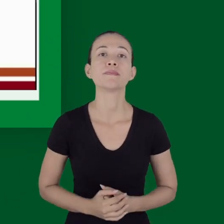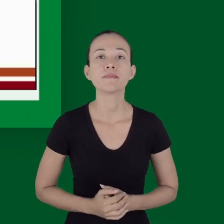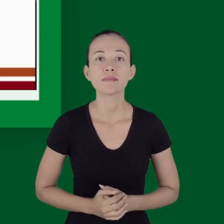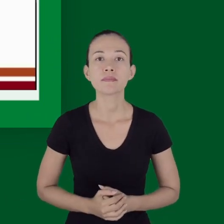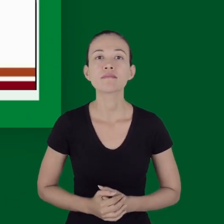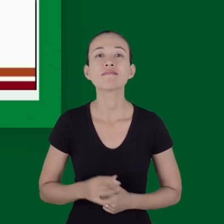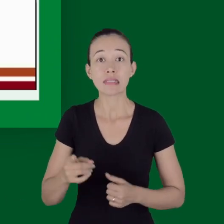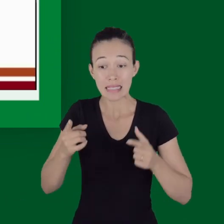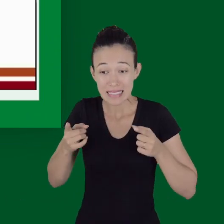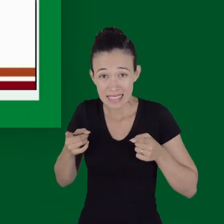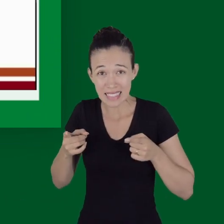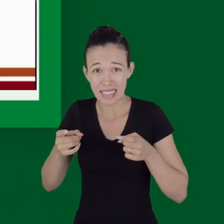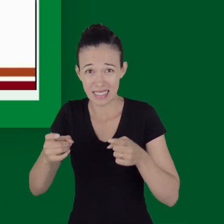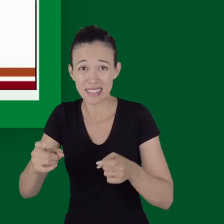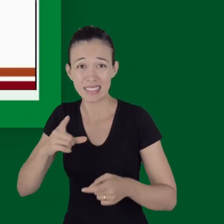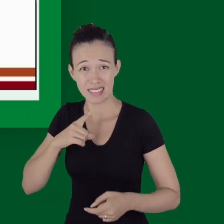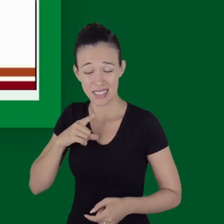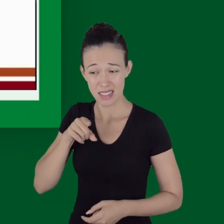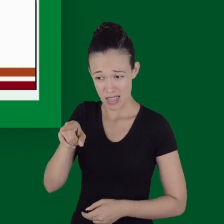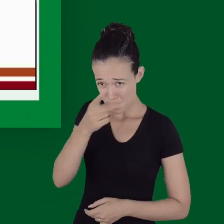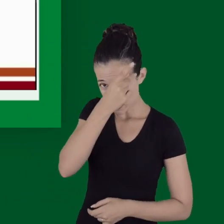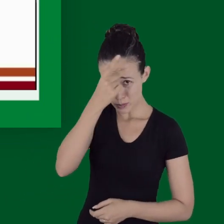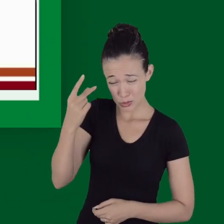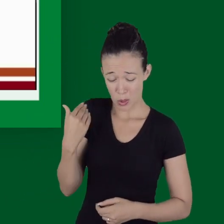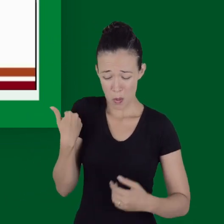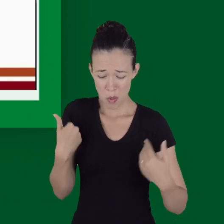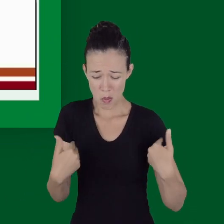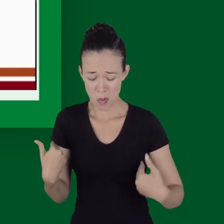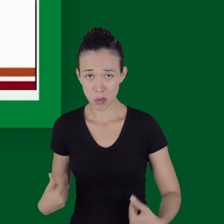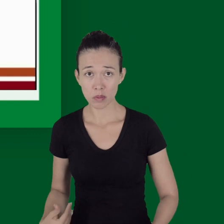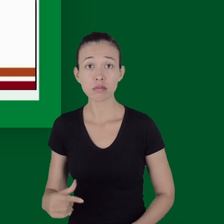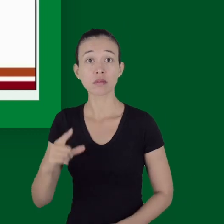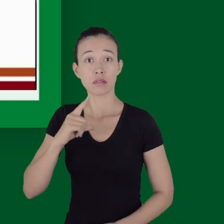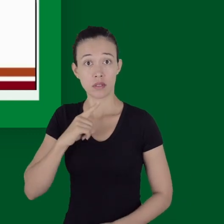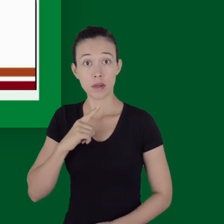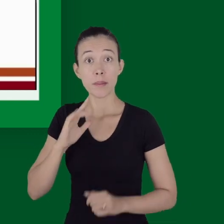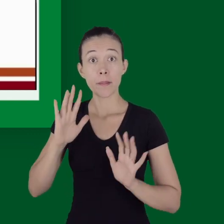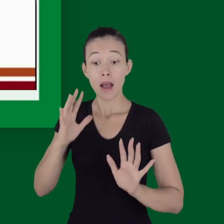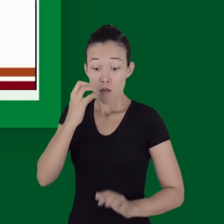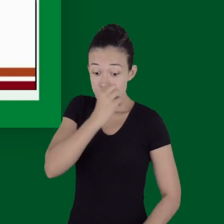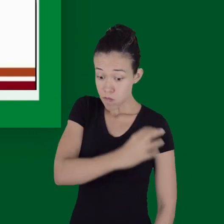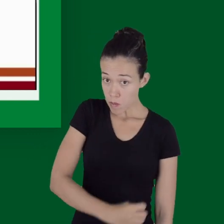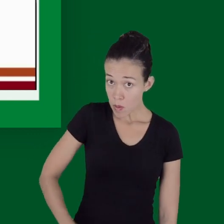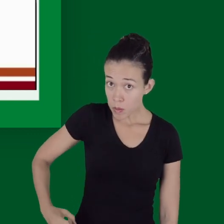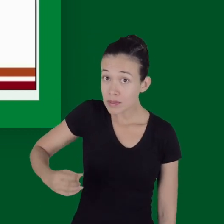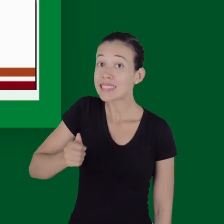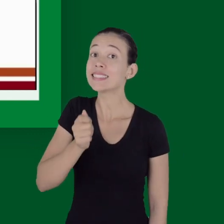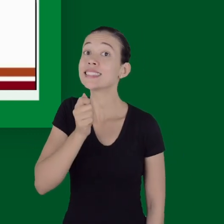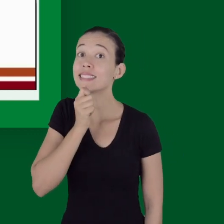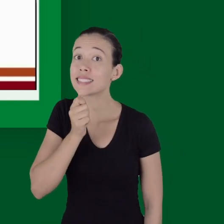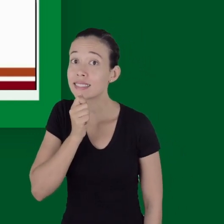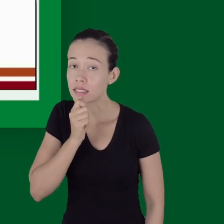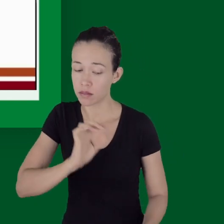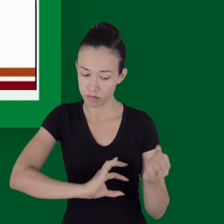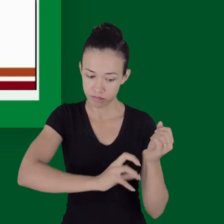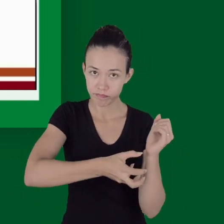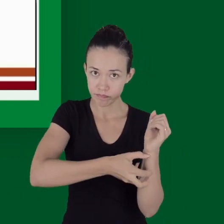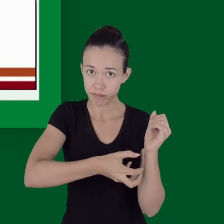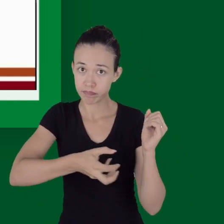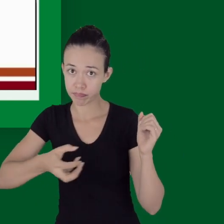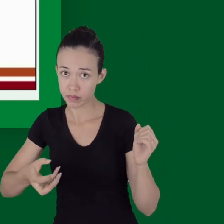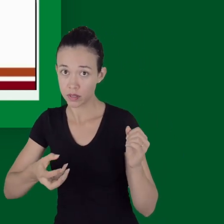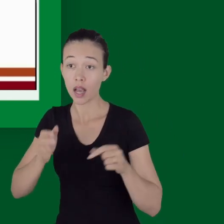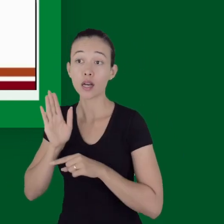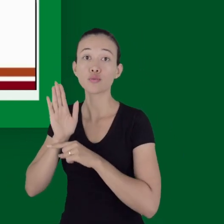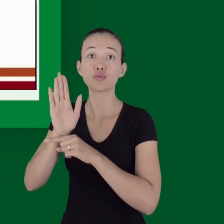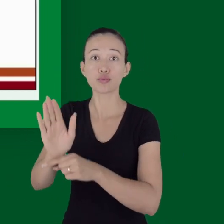aplicado antes do paciente entrar em choque, descompensado. Então, essa intervenção é esse torniquete mais precoce. Nesses pacientes, 96